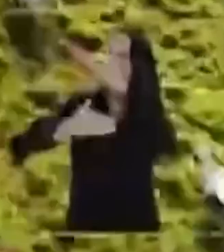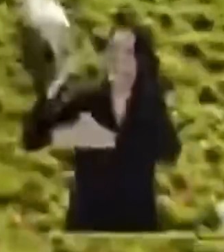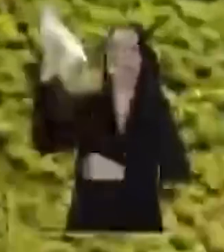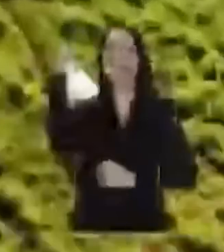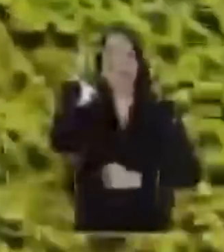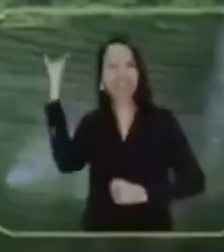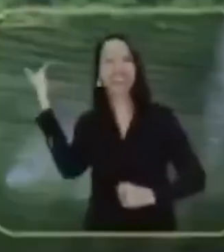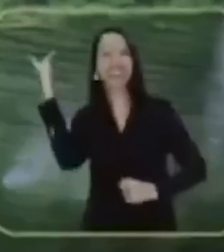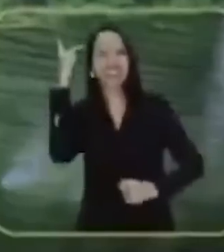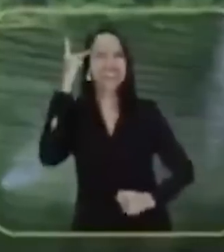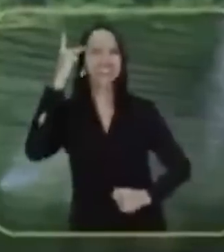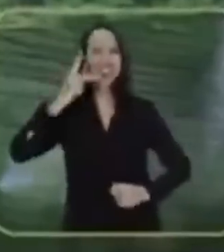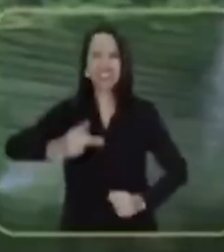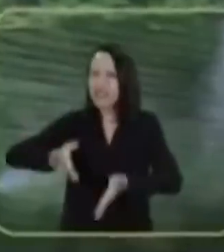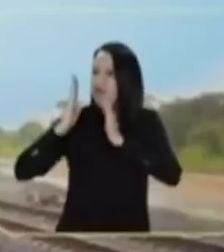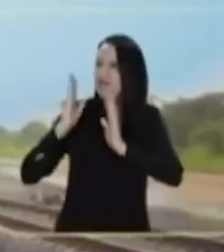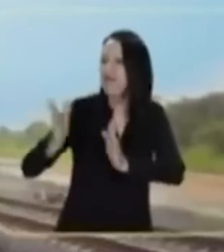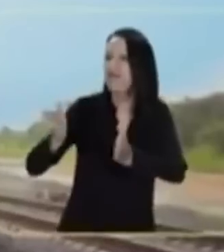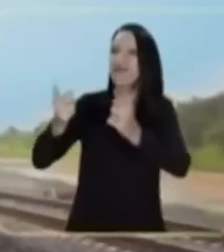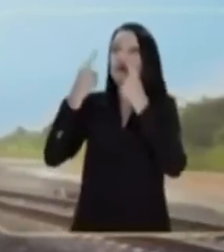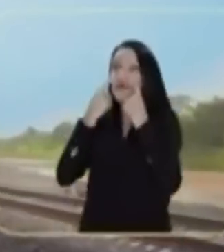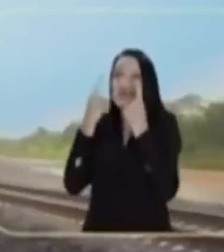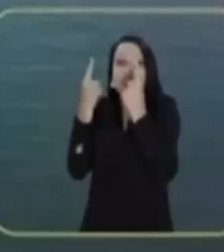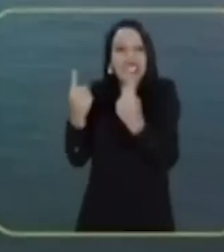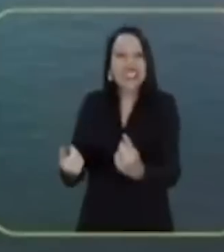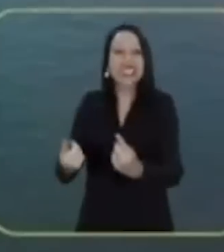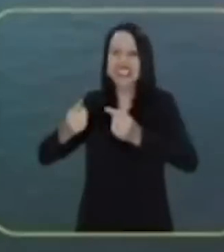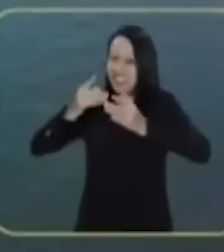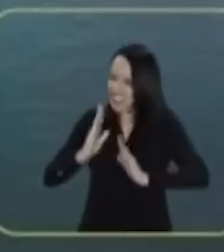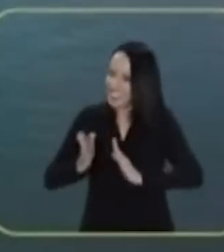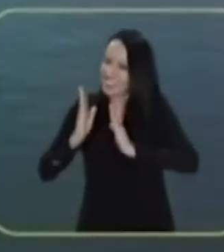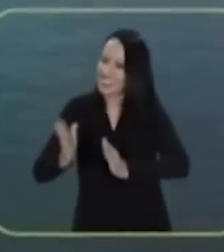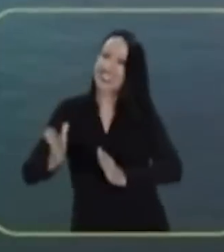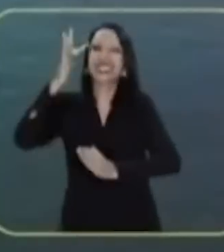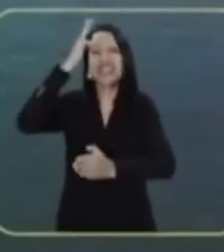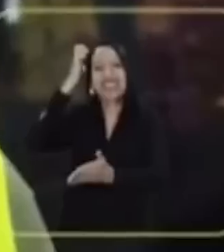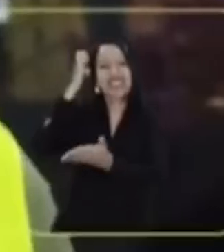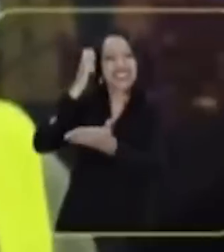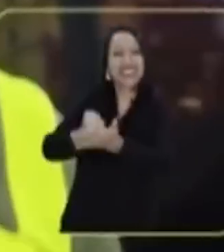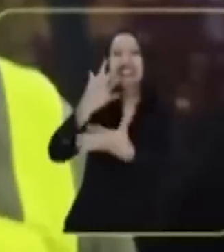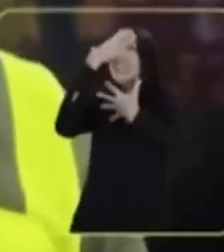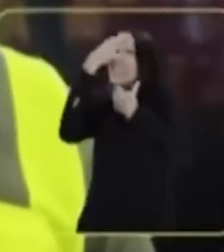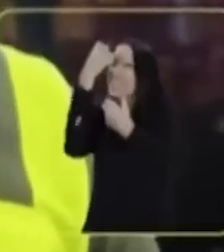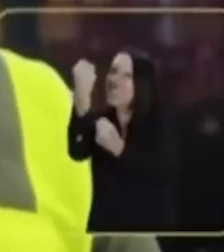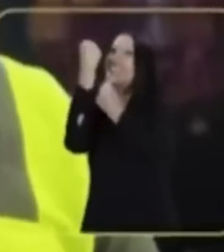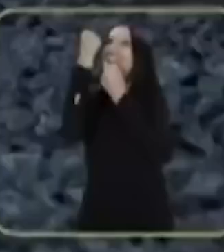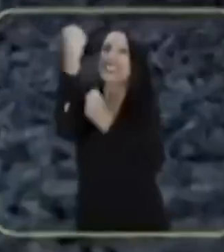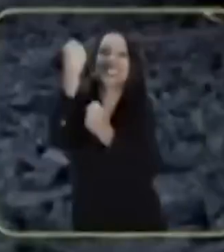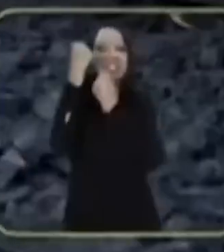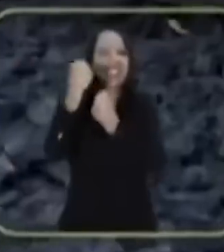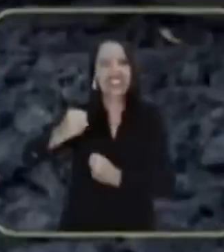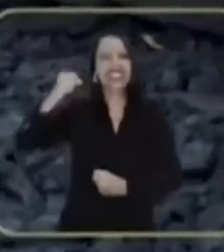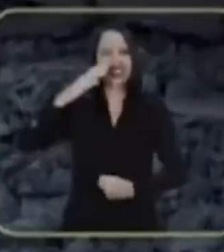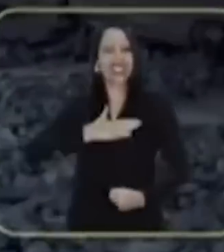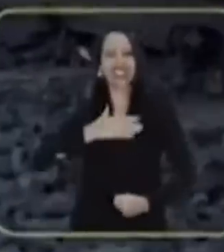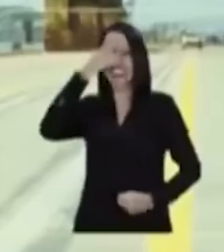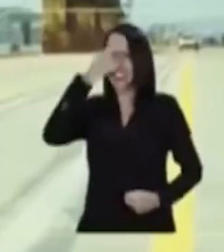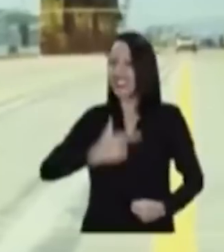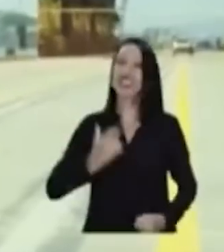Hoje o que eu quero é ver São Paulo caminhando, olhando pra frente, andando com fé.